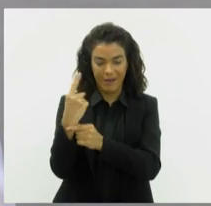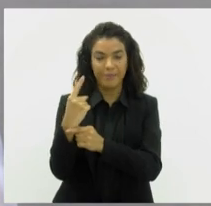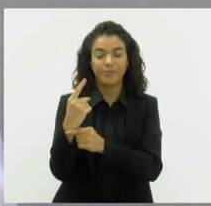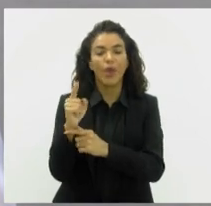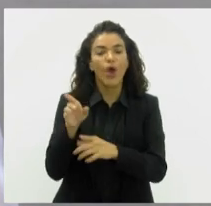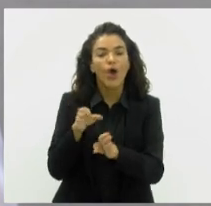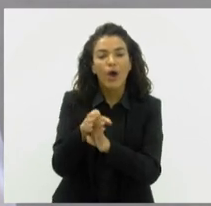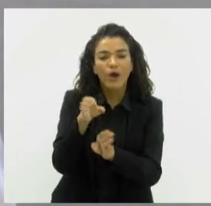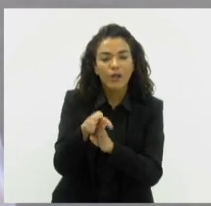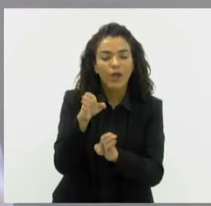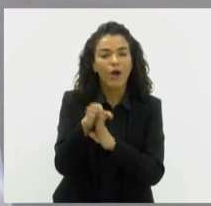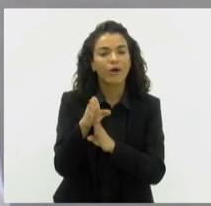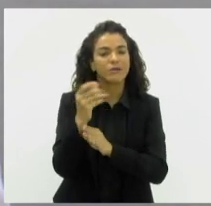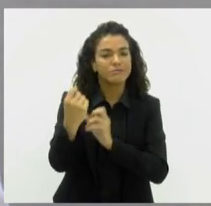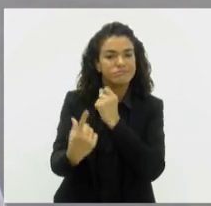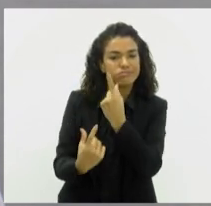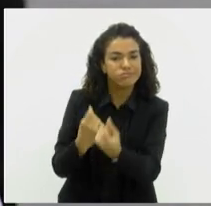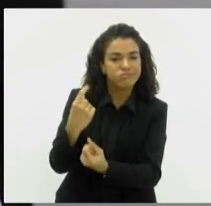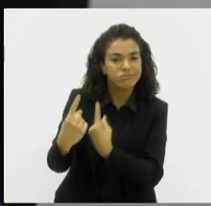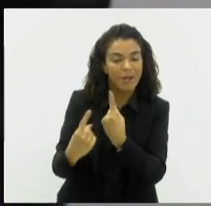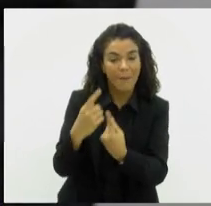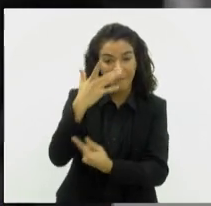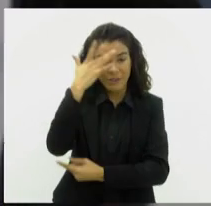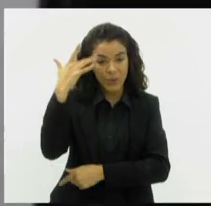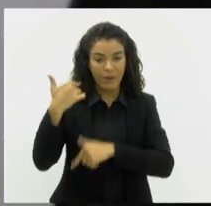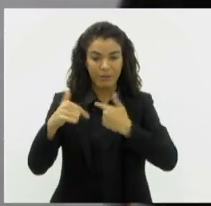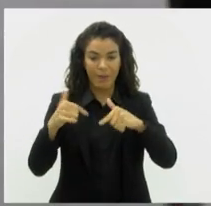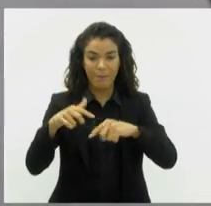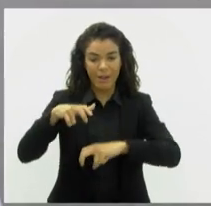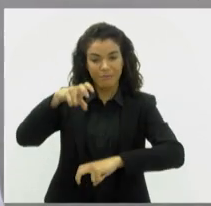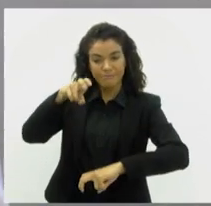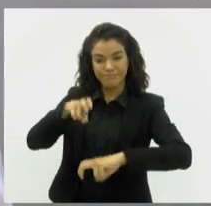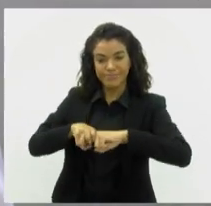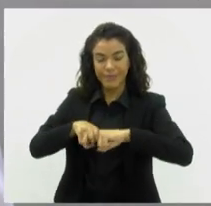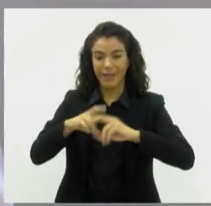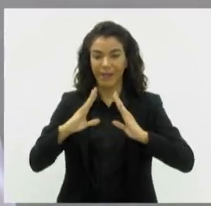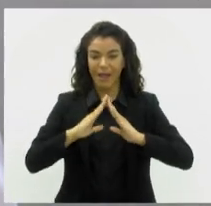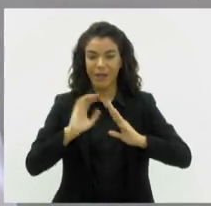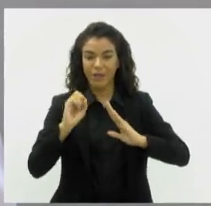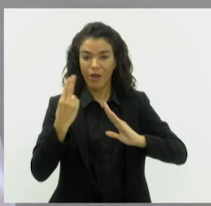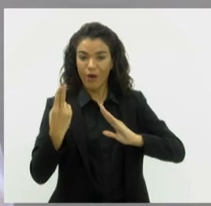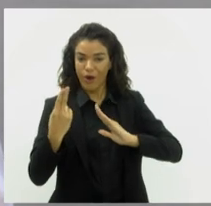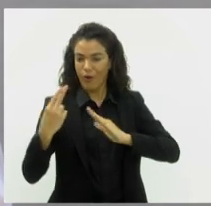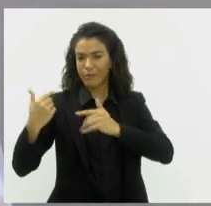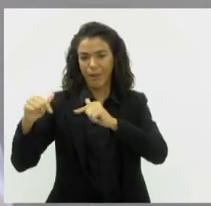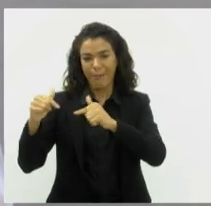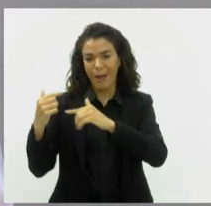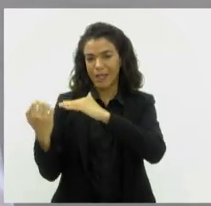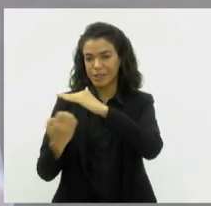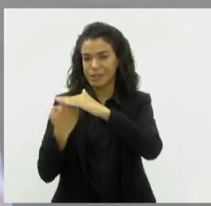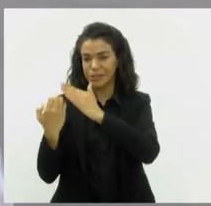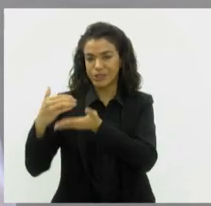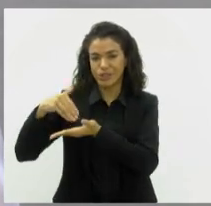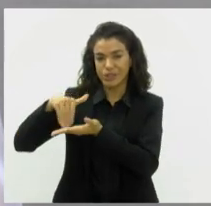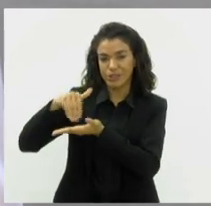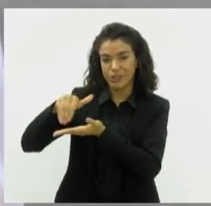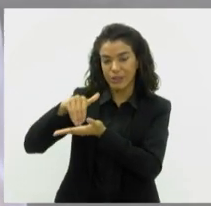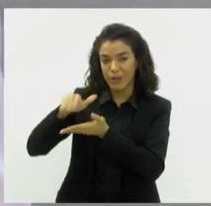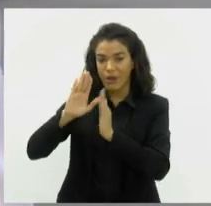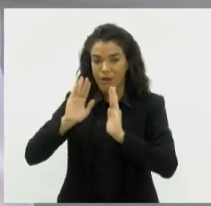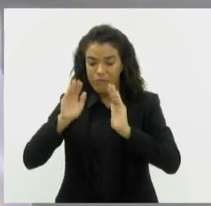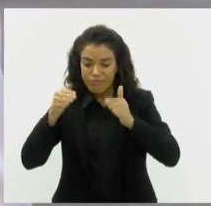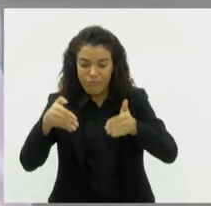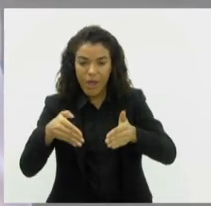orienta? Que de tempo em tempo, as pessoas que trabalham muito sentadas em casa ou no trabalho, no escritório, voltadas a